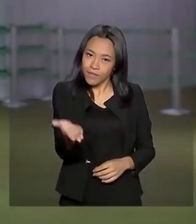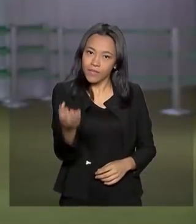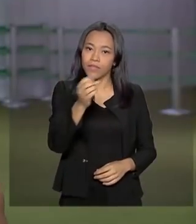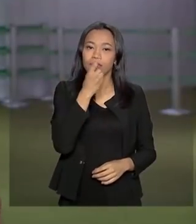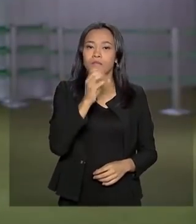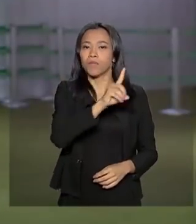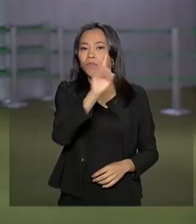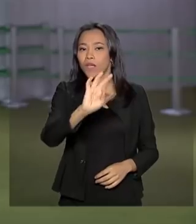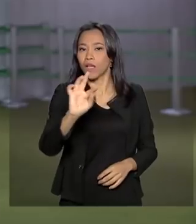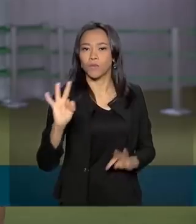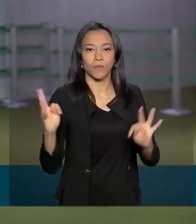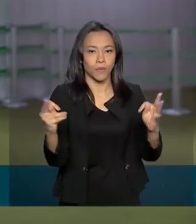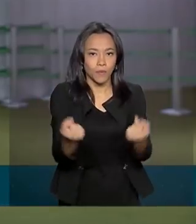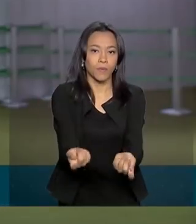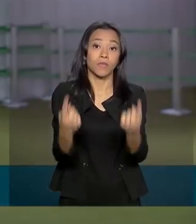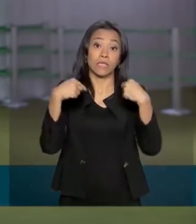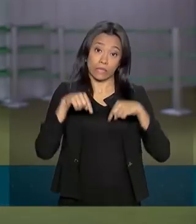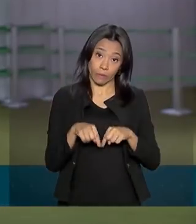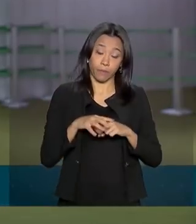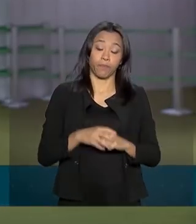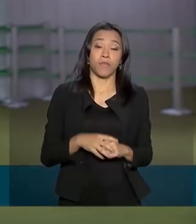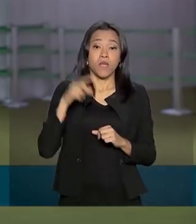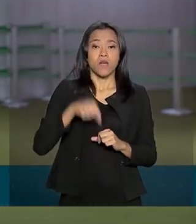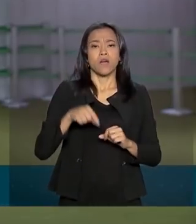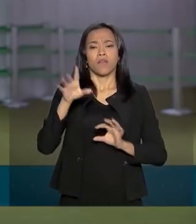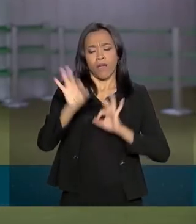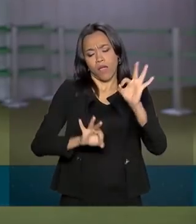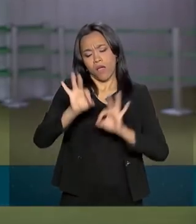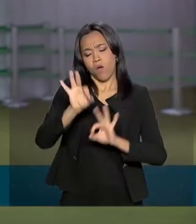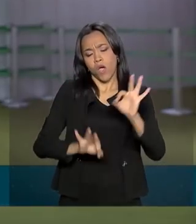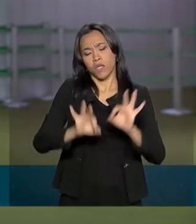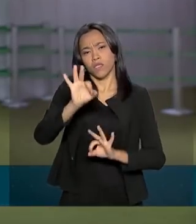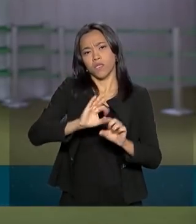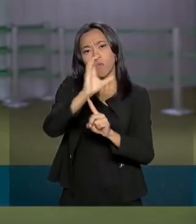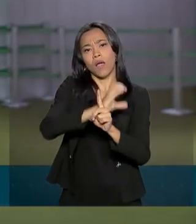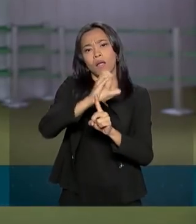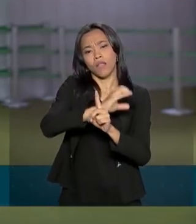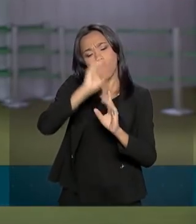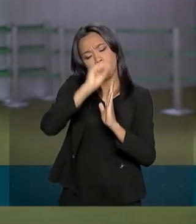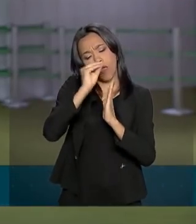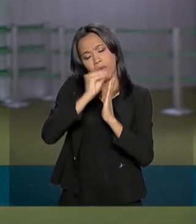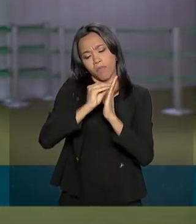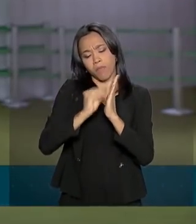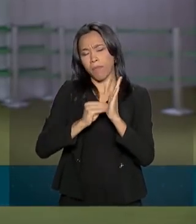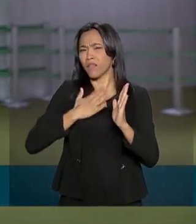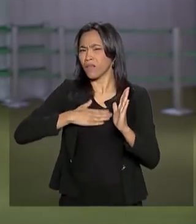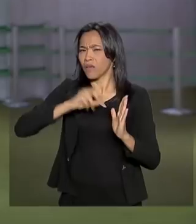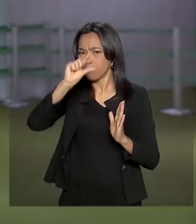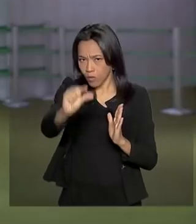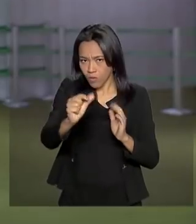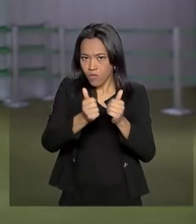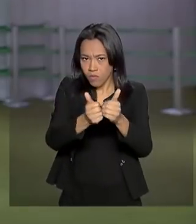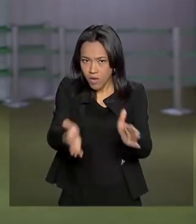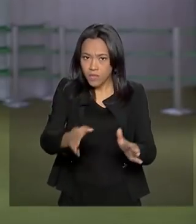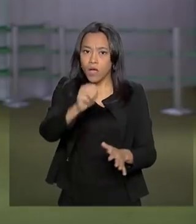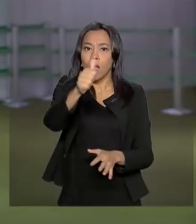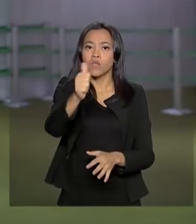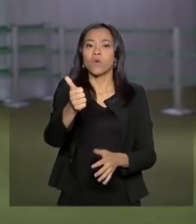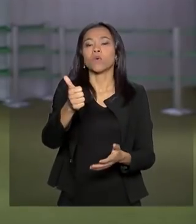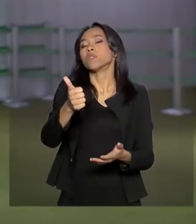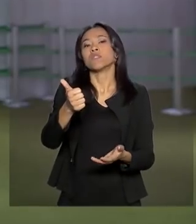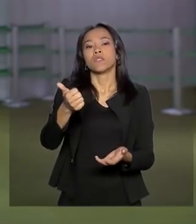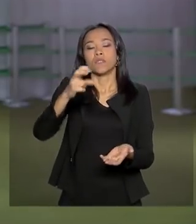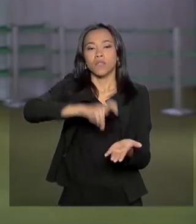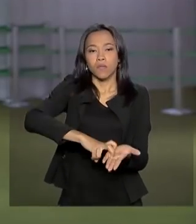Olha, o encontro que vai definir o cronograma de trabalho da reforma da Previdência acontece daqui a pouco, às 11 horas, lá no